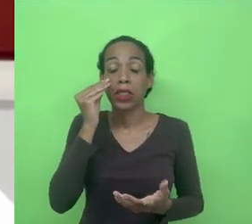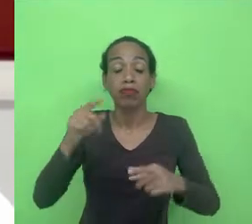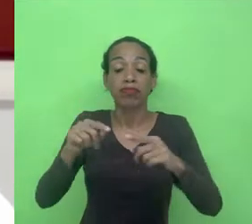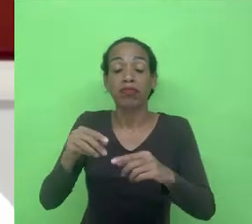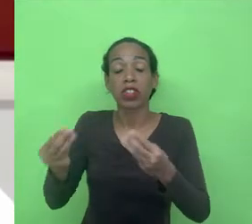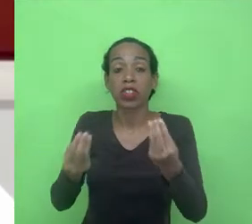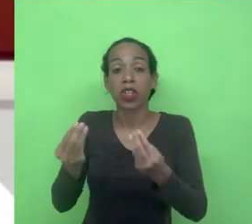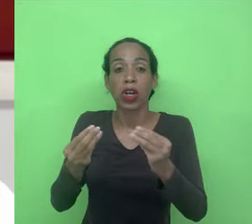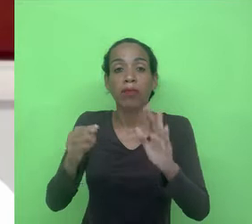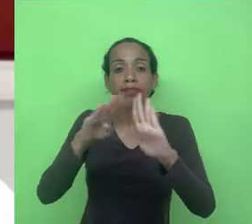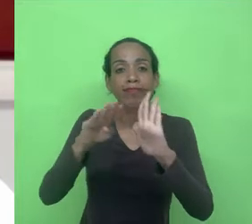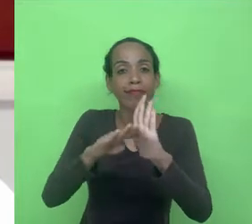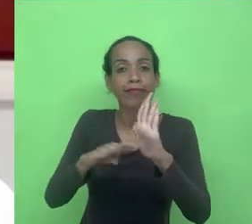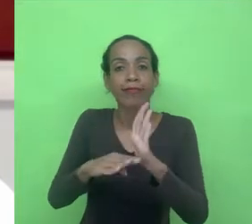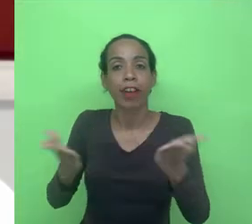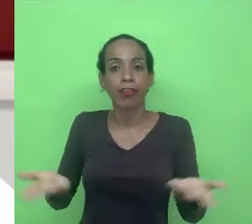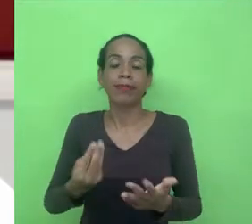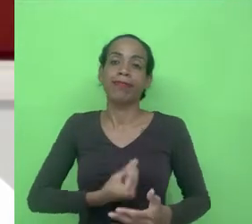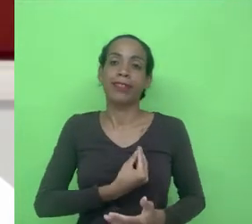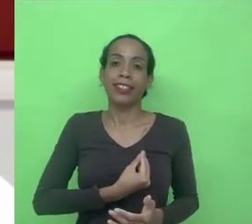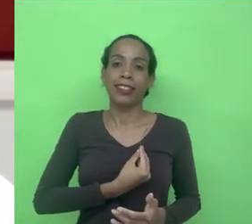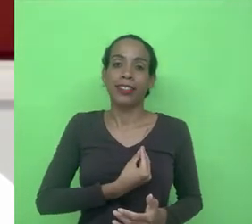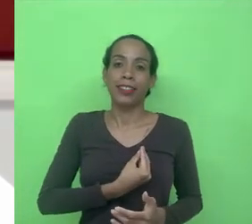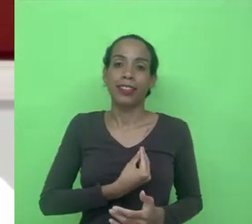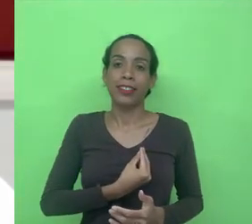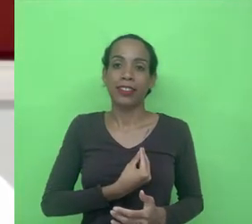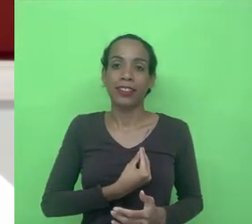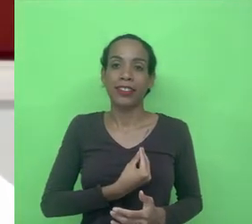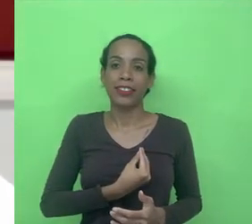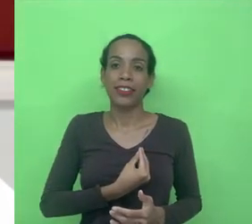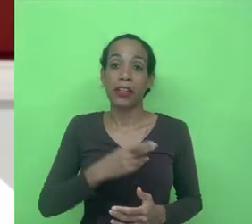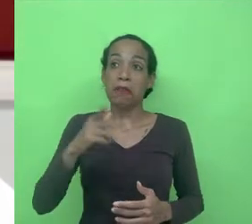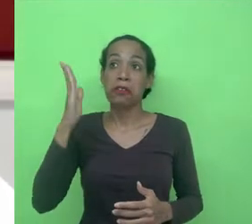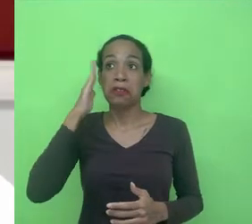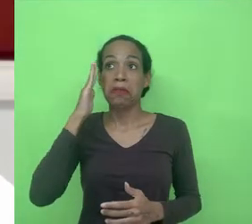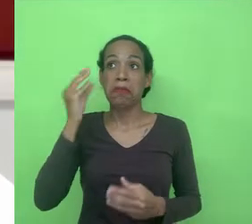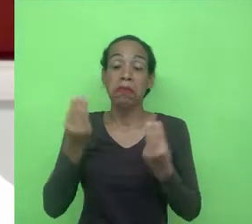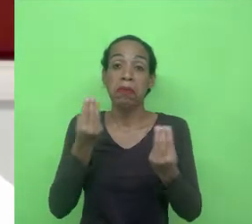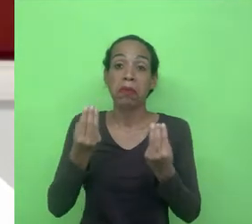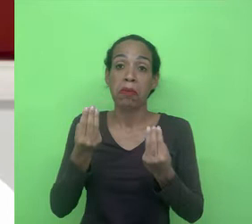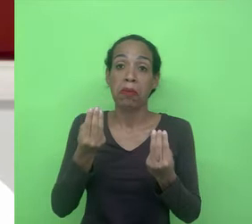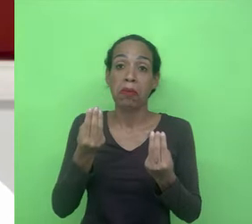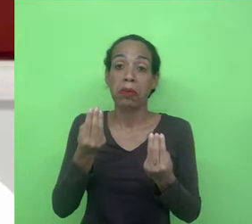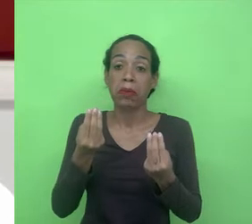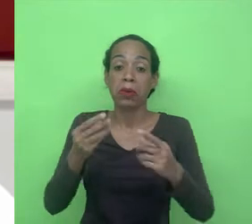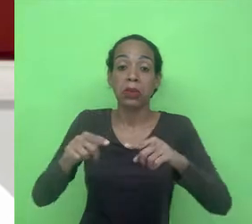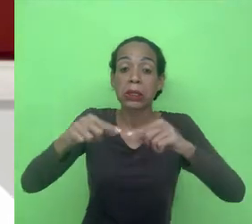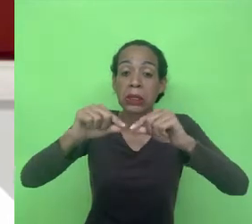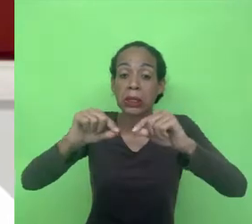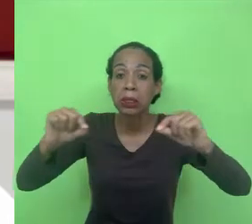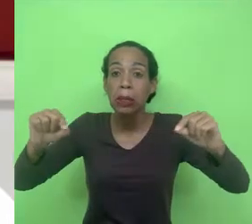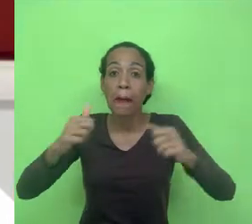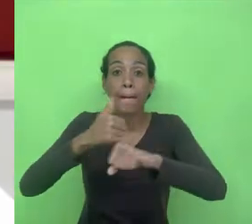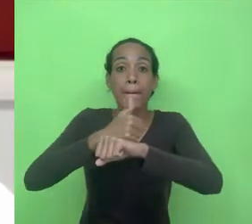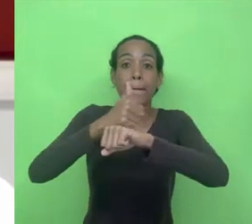programa que você está e aí você pretende caracterizar, delimitar melhor este